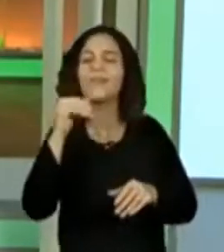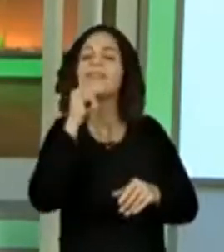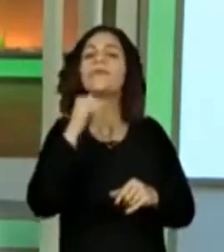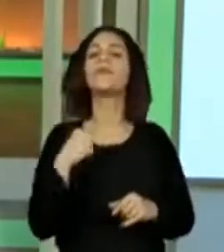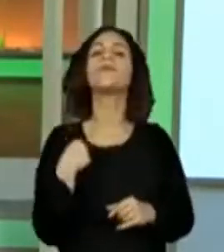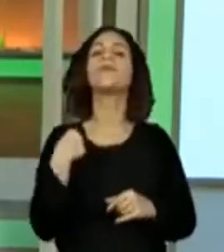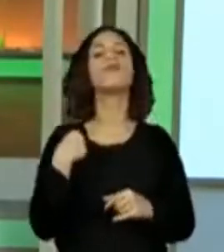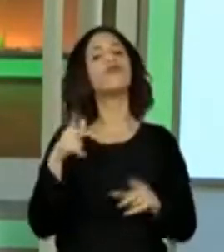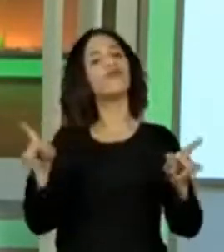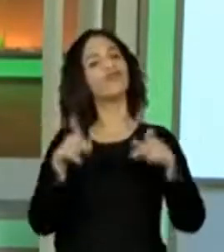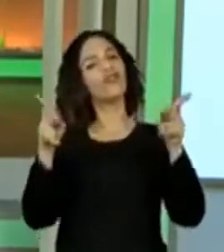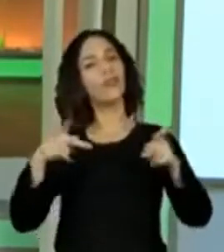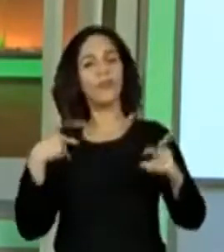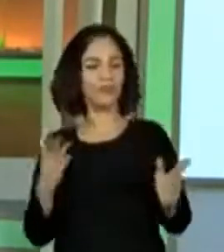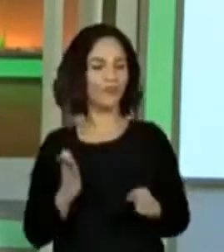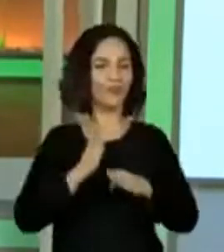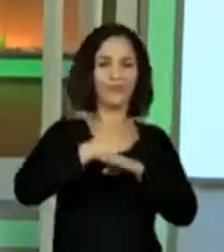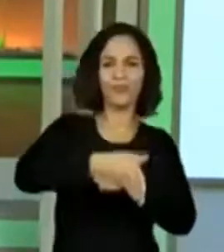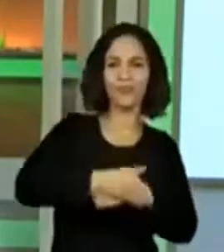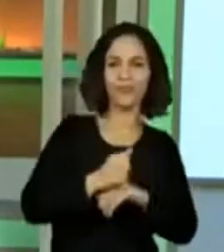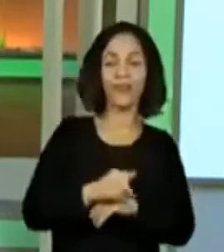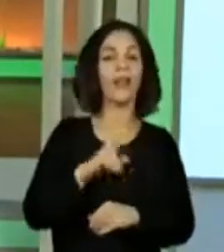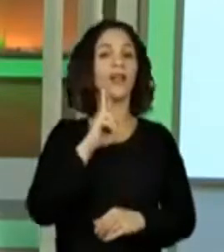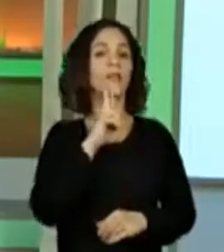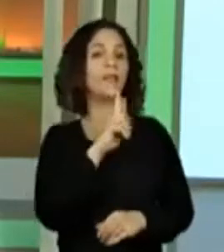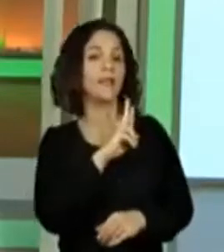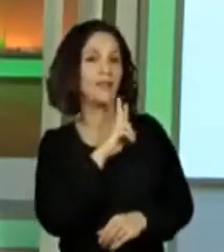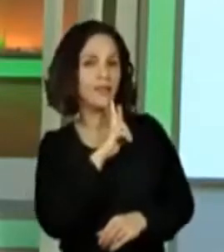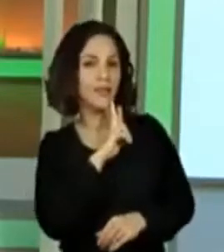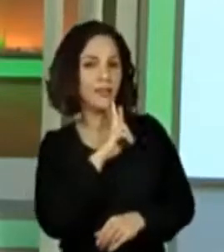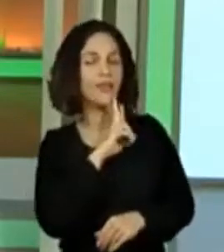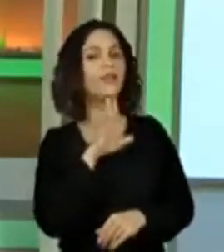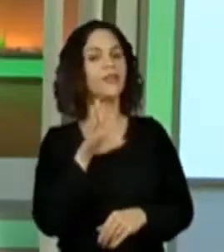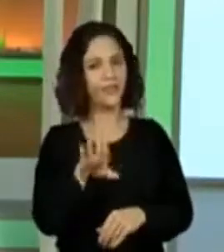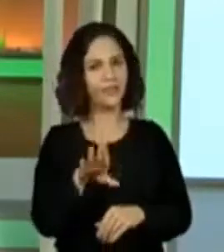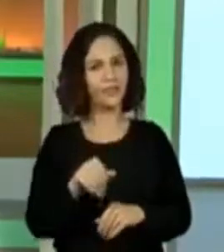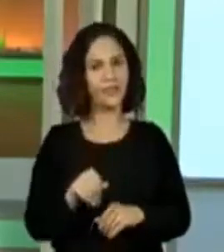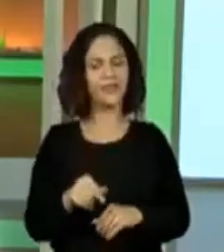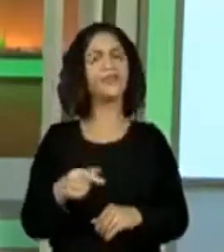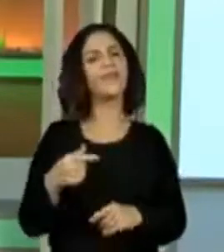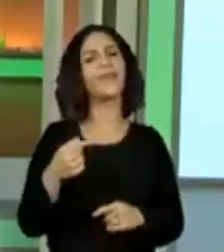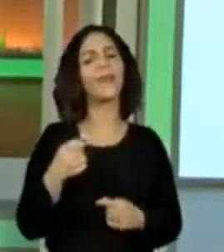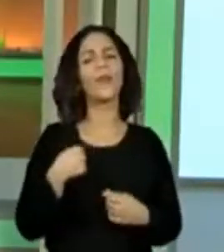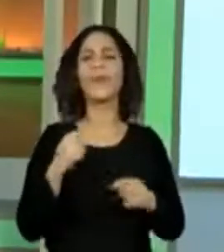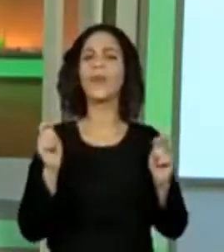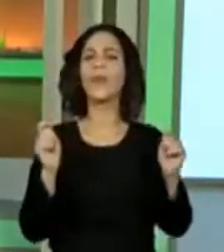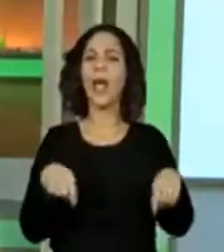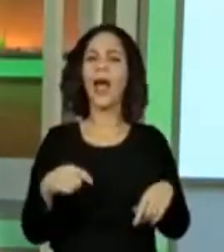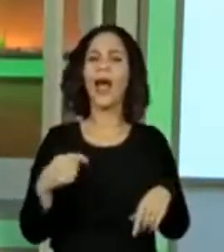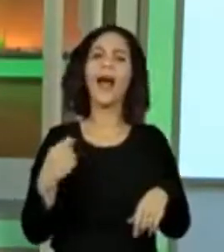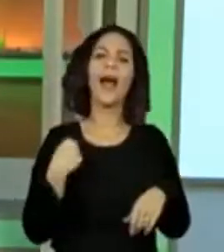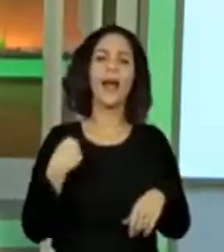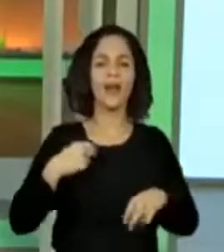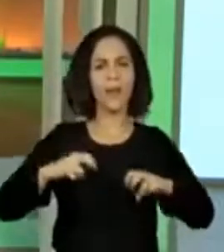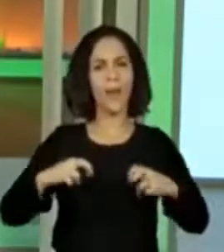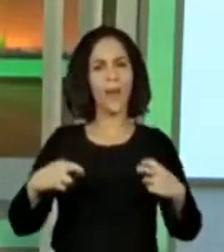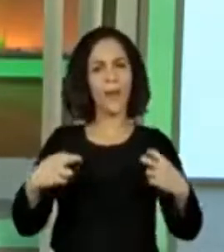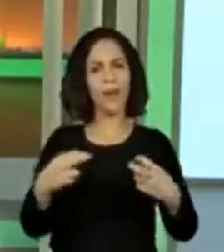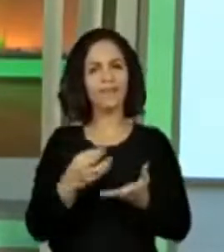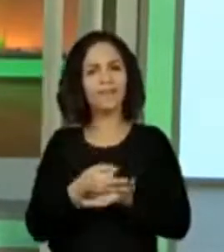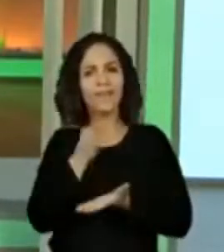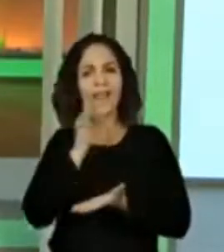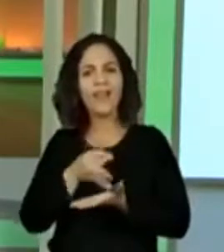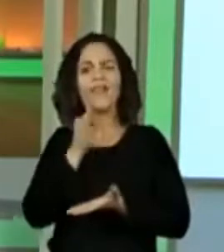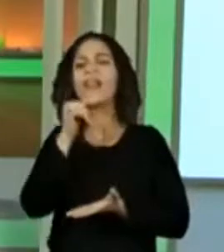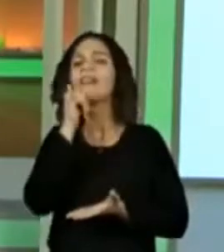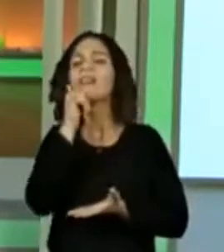de alimentação, num restaurante, você para, por exemplo, para tomar um café com o papai lá no